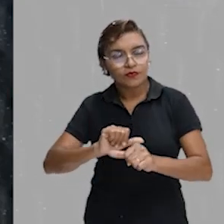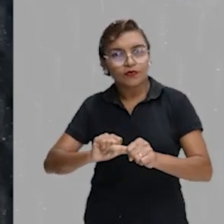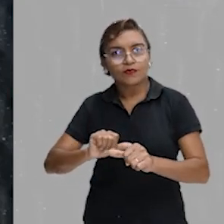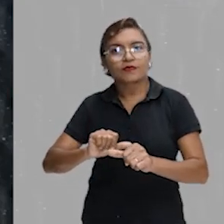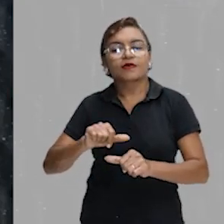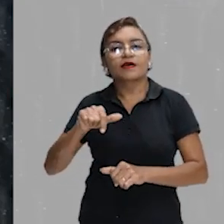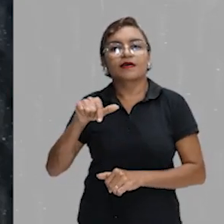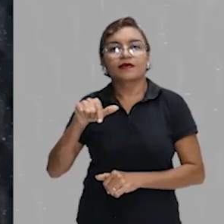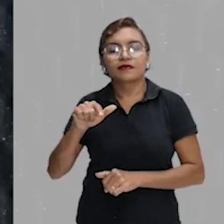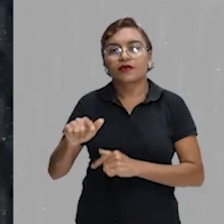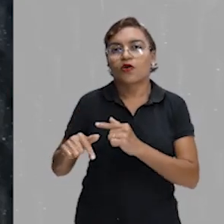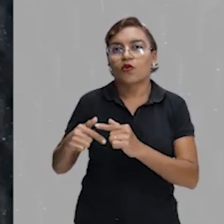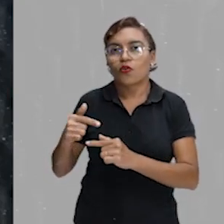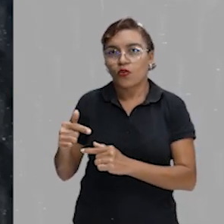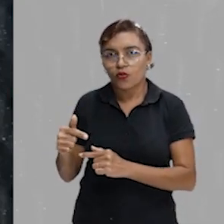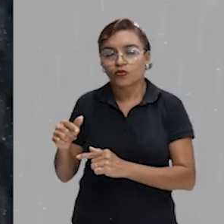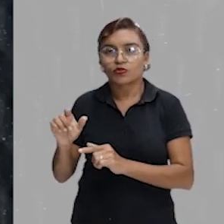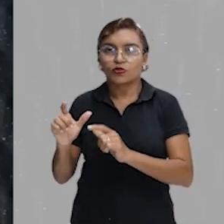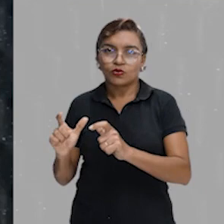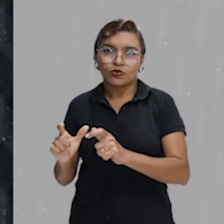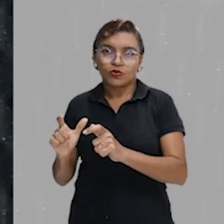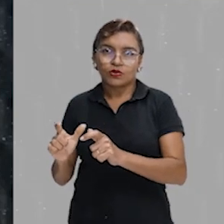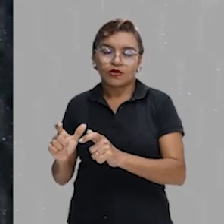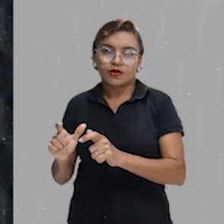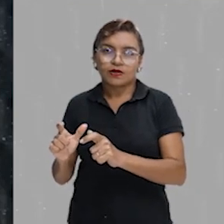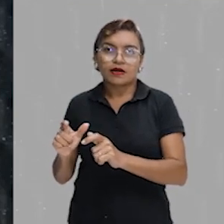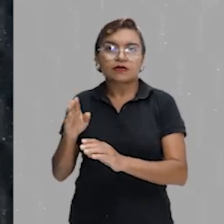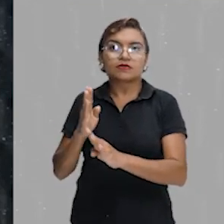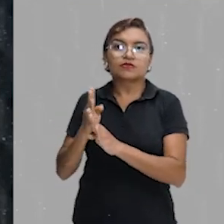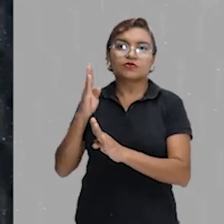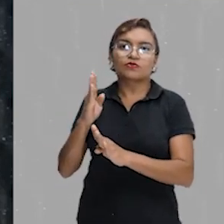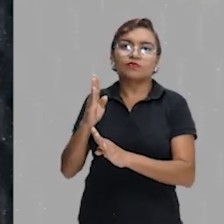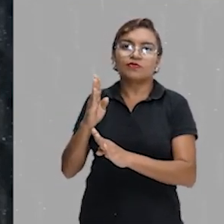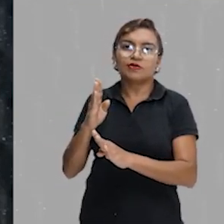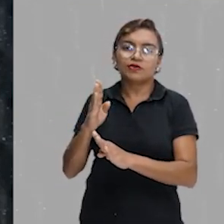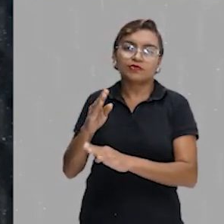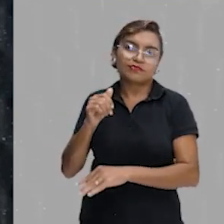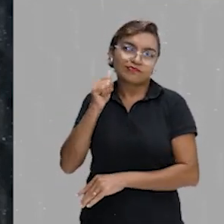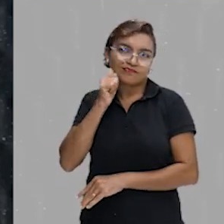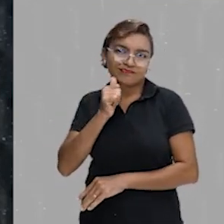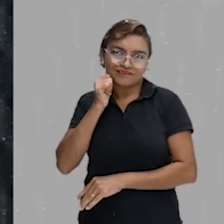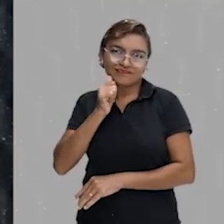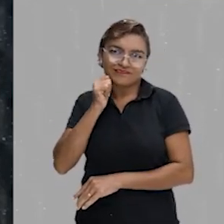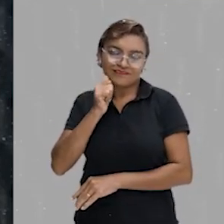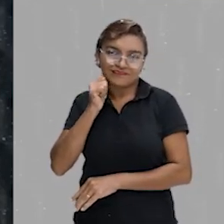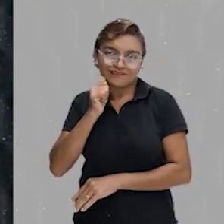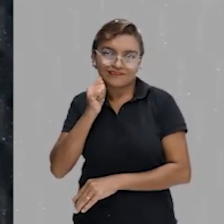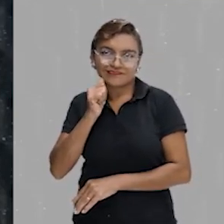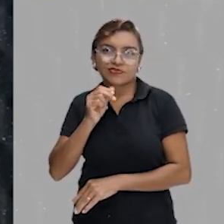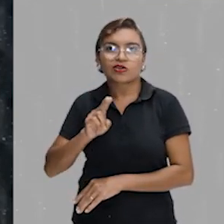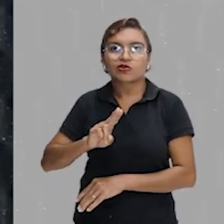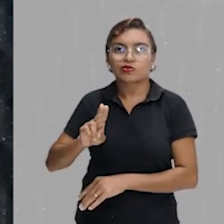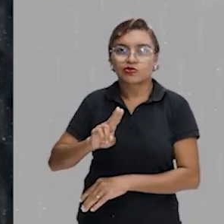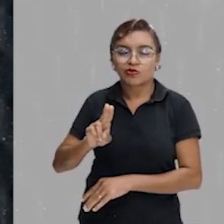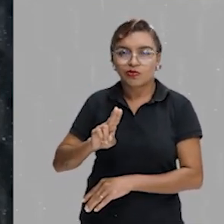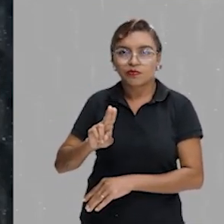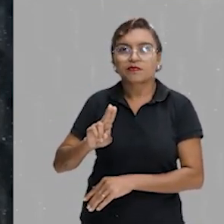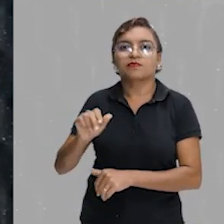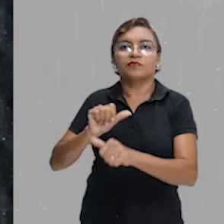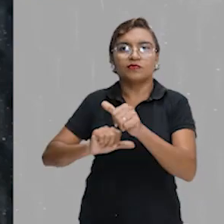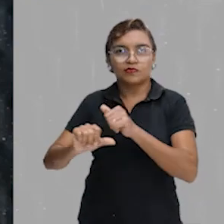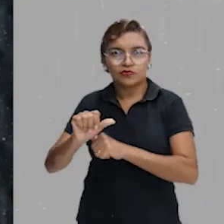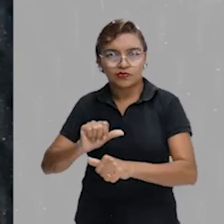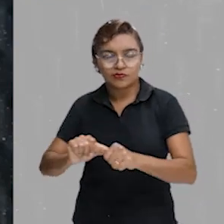lá, se descobriu como uma espécime fêmea, e aí passou a se chamar Harriet.